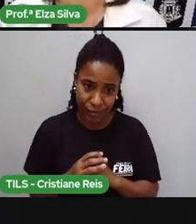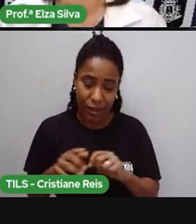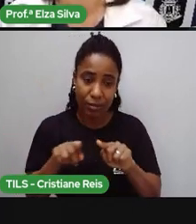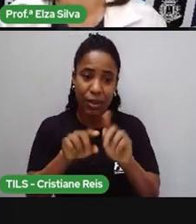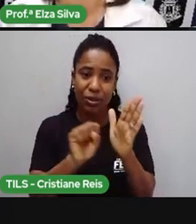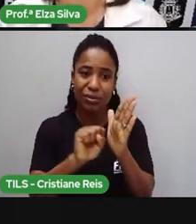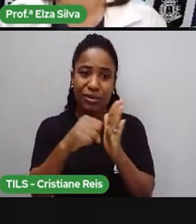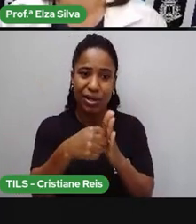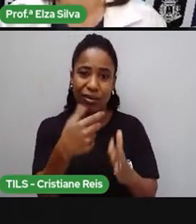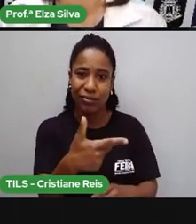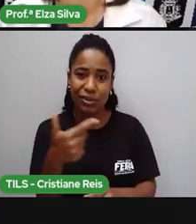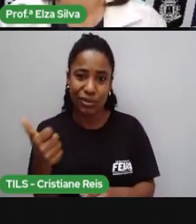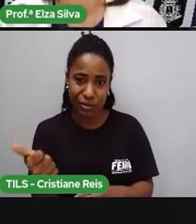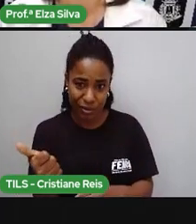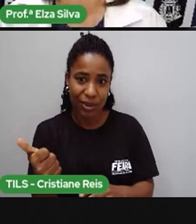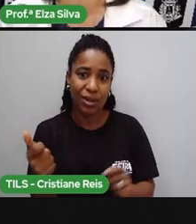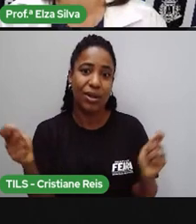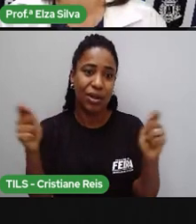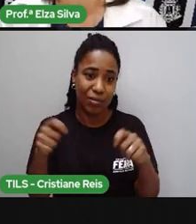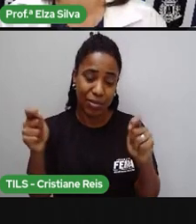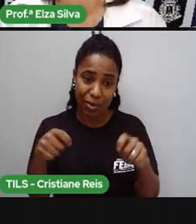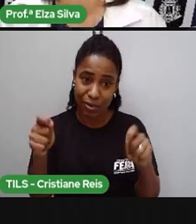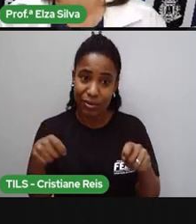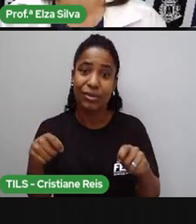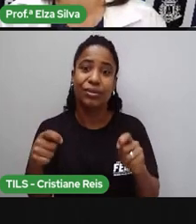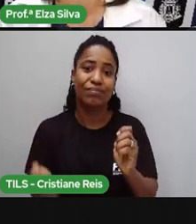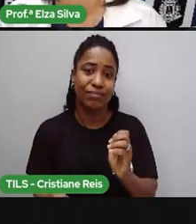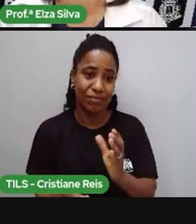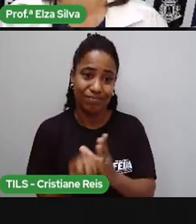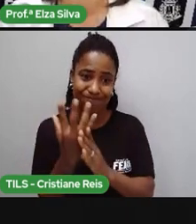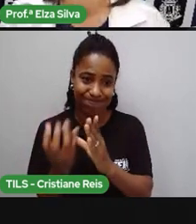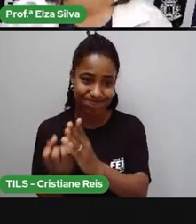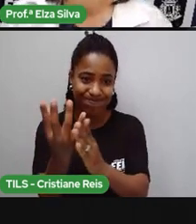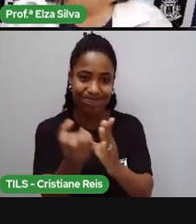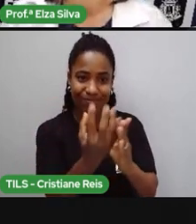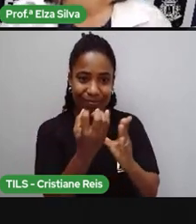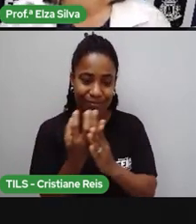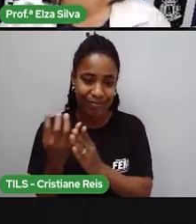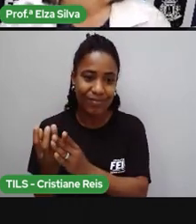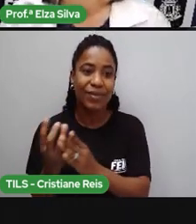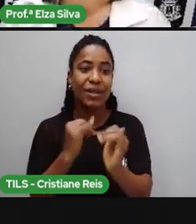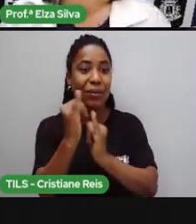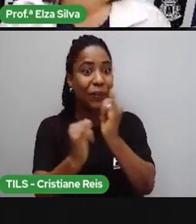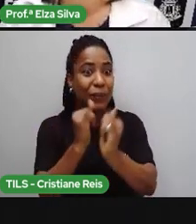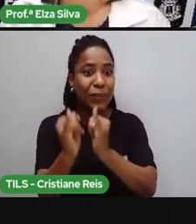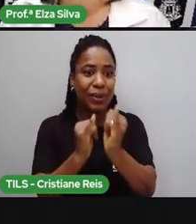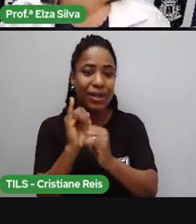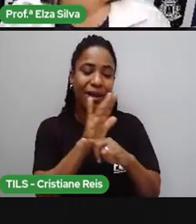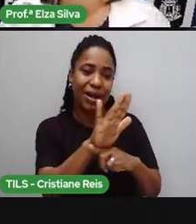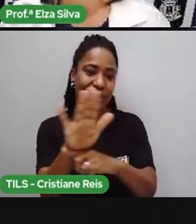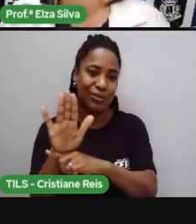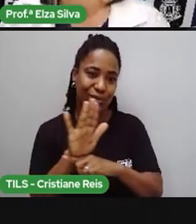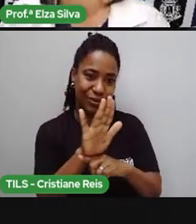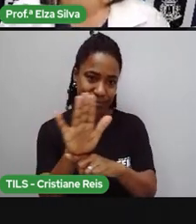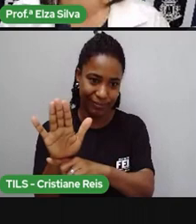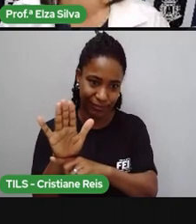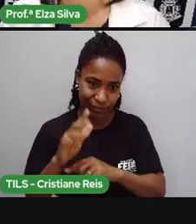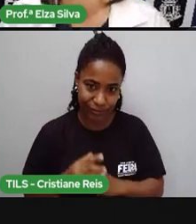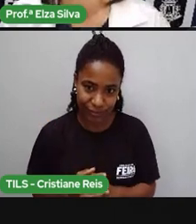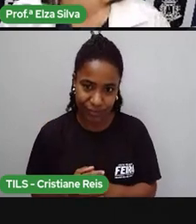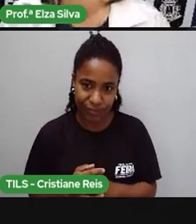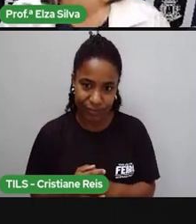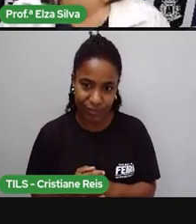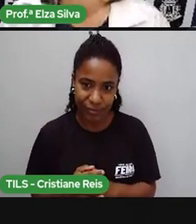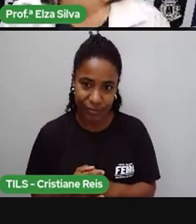devido ao predomínio do inglês na internet, por incrível que pareça. Então é isso, gente. Como a gente pode